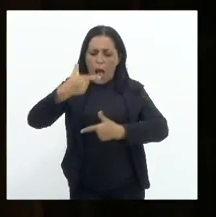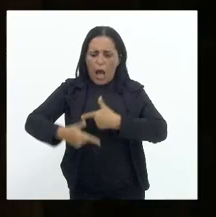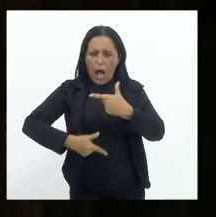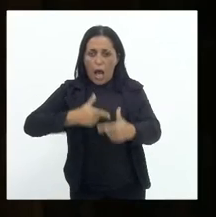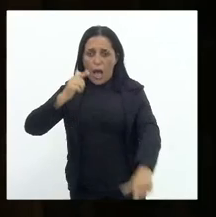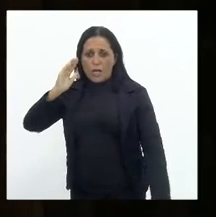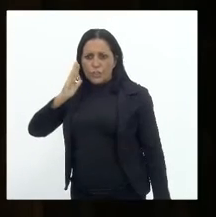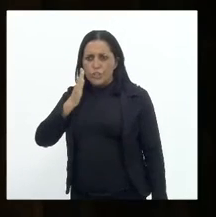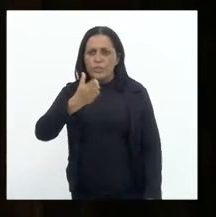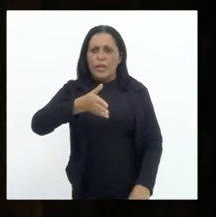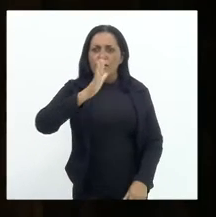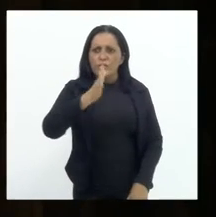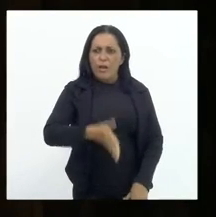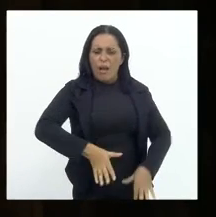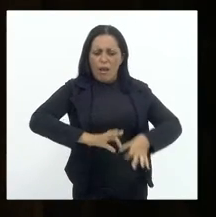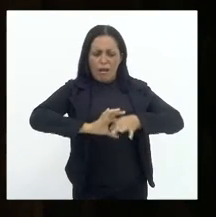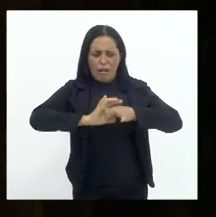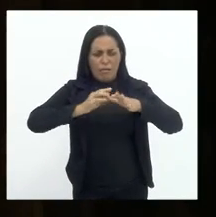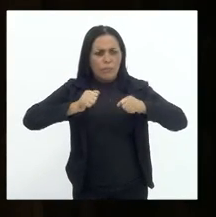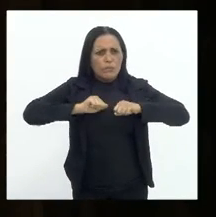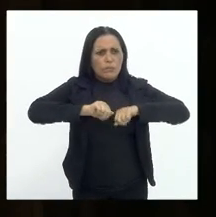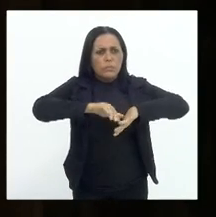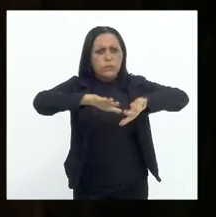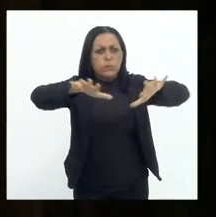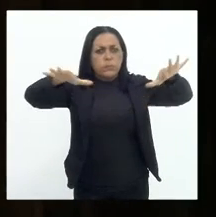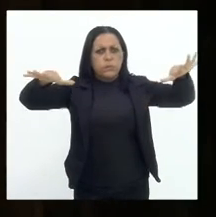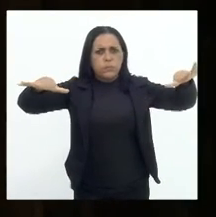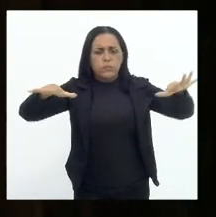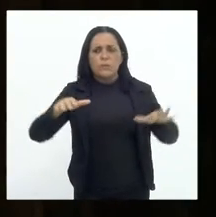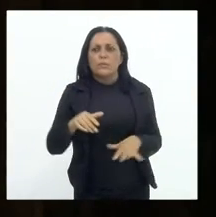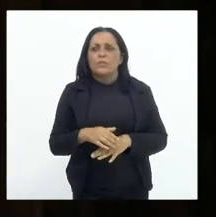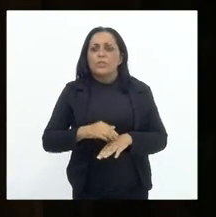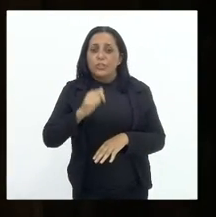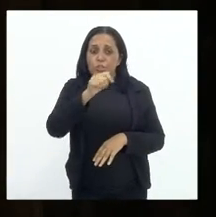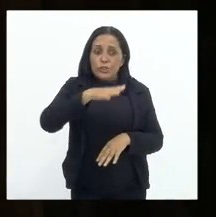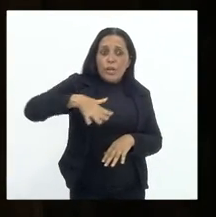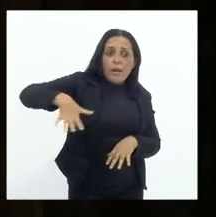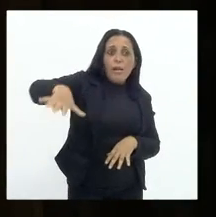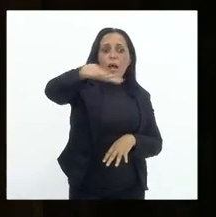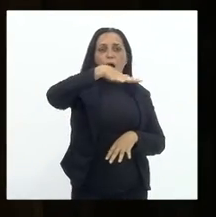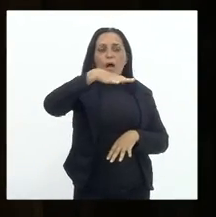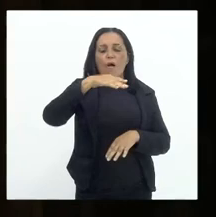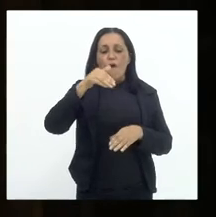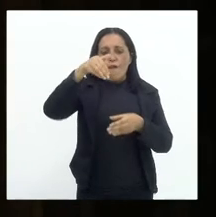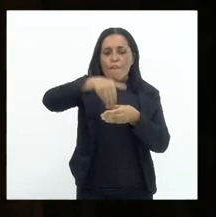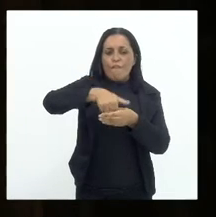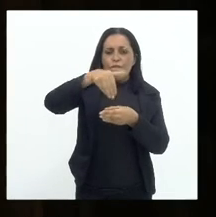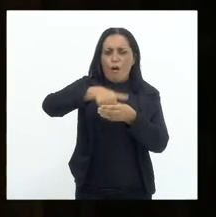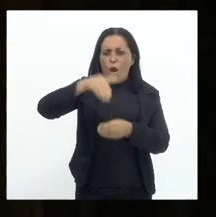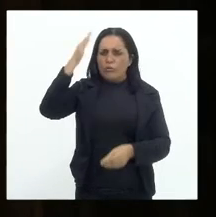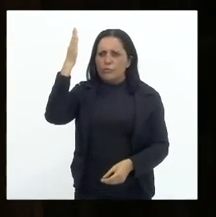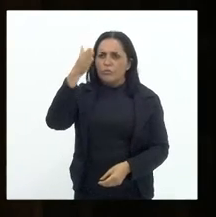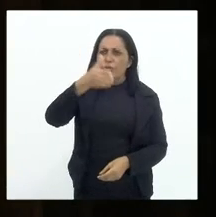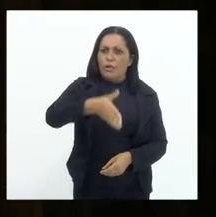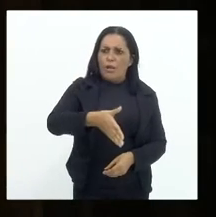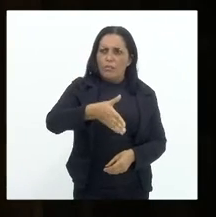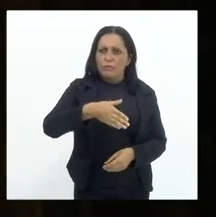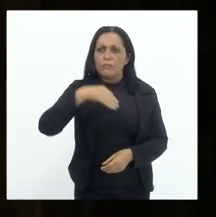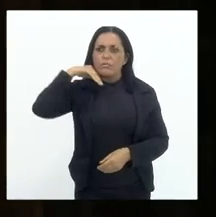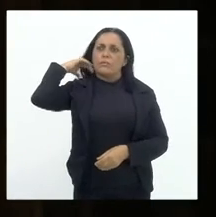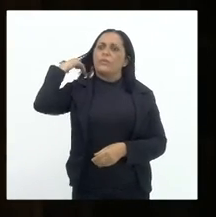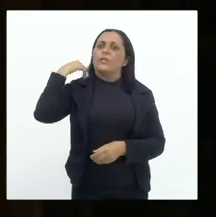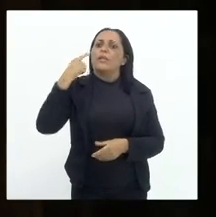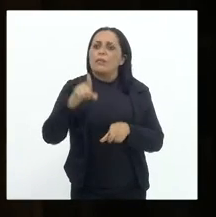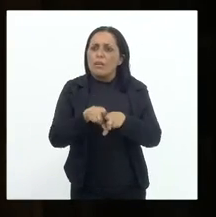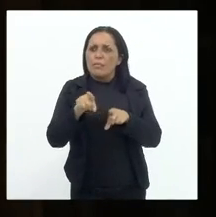pela anistia ampla, geral e restrita, pelo voto direto. E essas